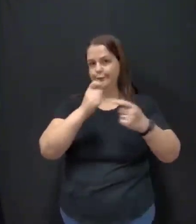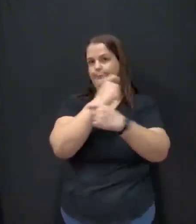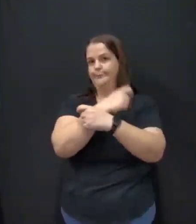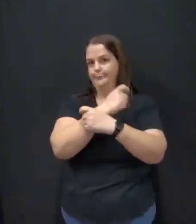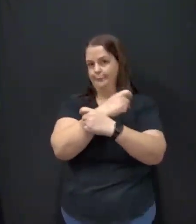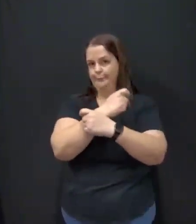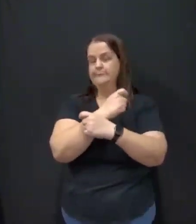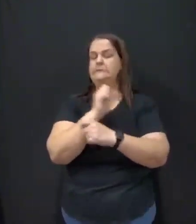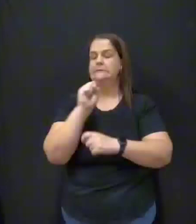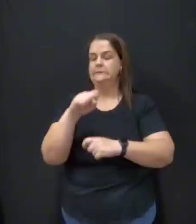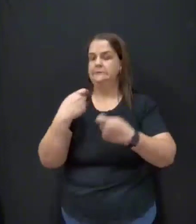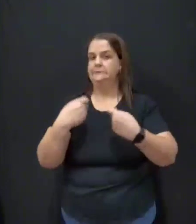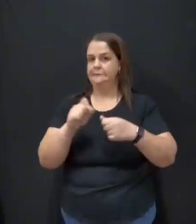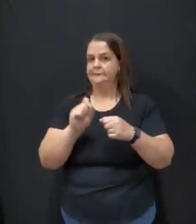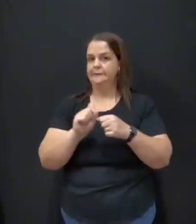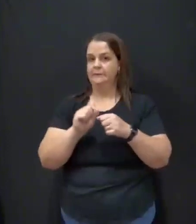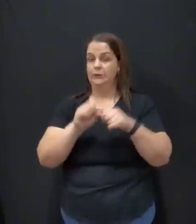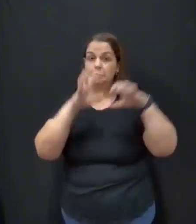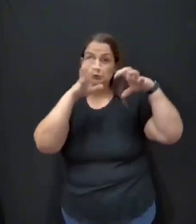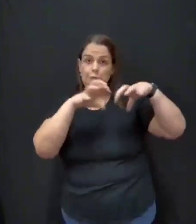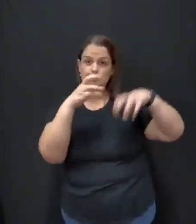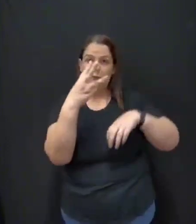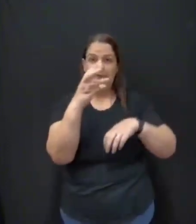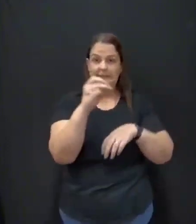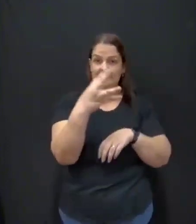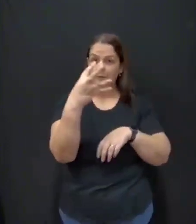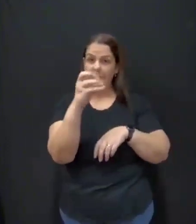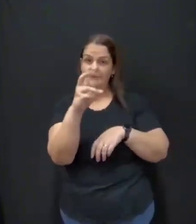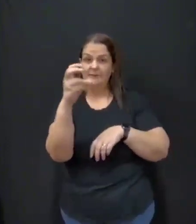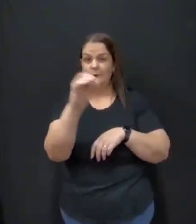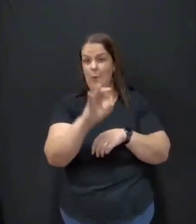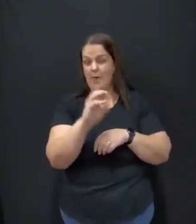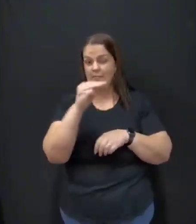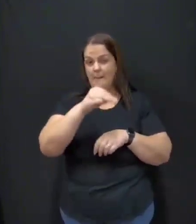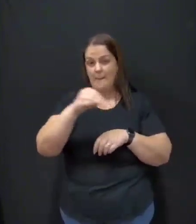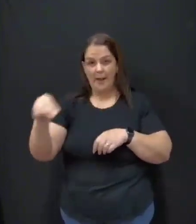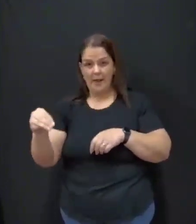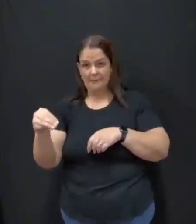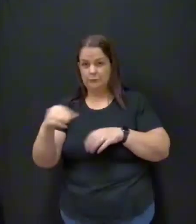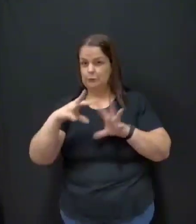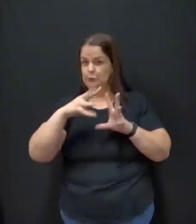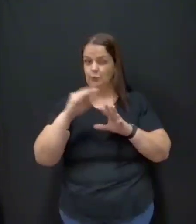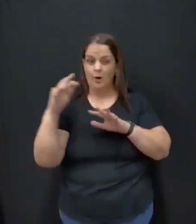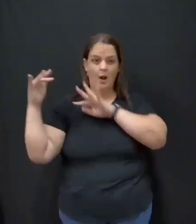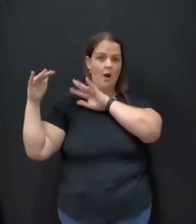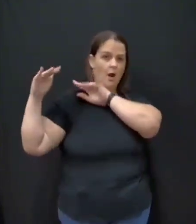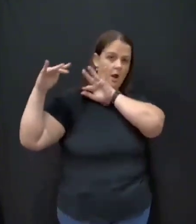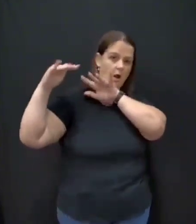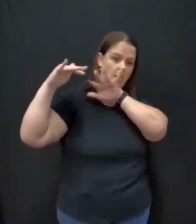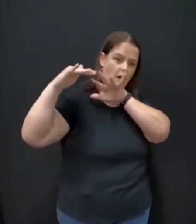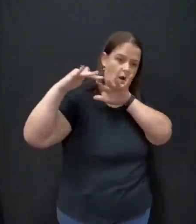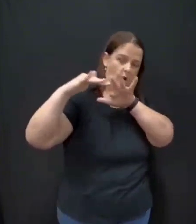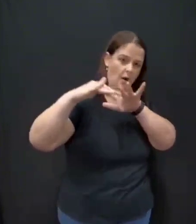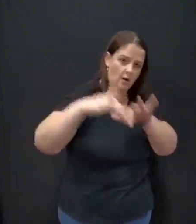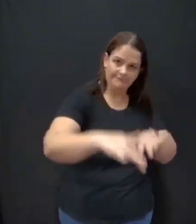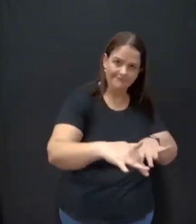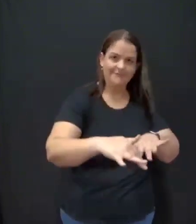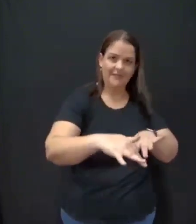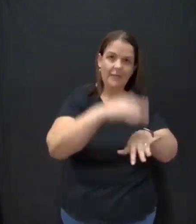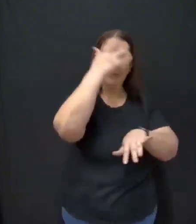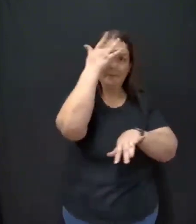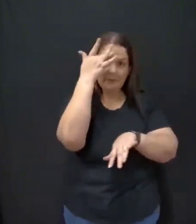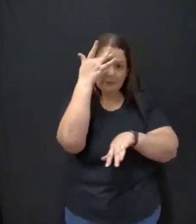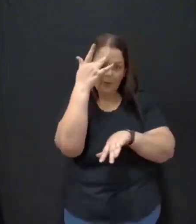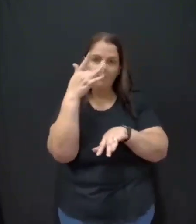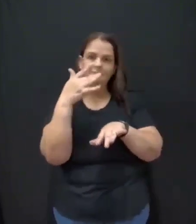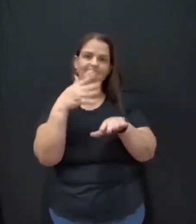Porque ali é uma chuva de 30, 40, 50 milímetros, tudo chegando ao mesmo tempo. Quem transitar